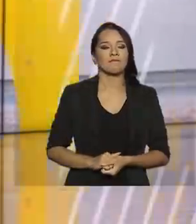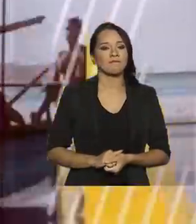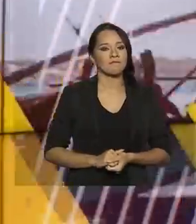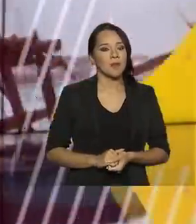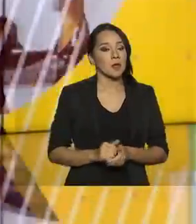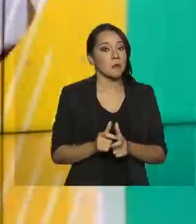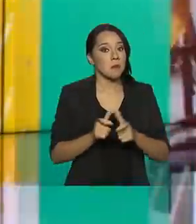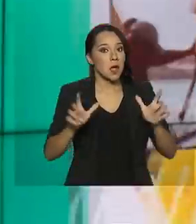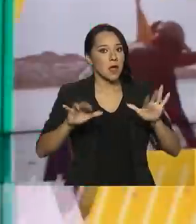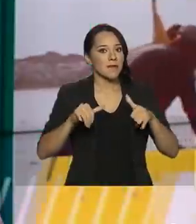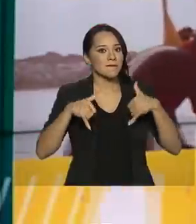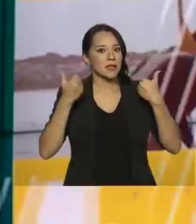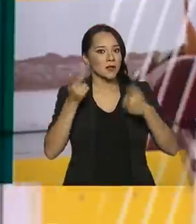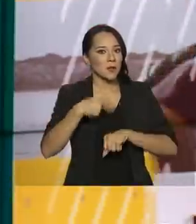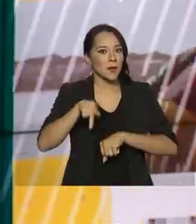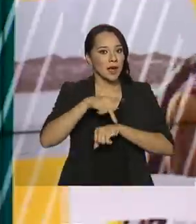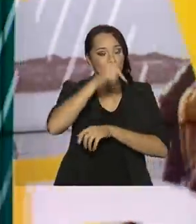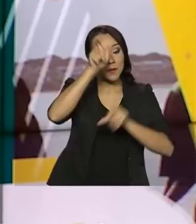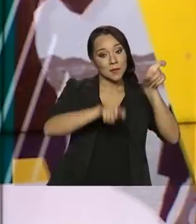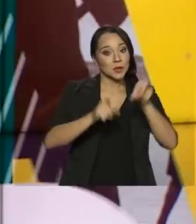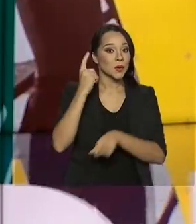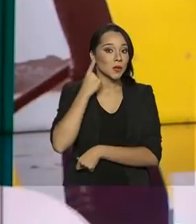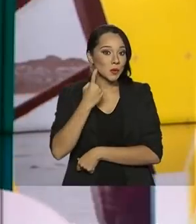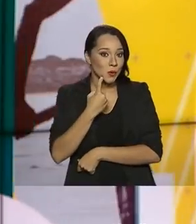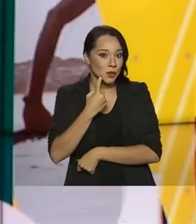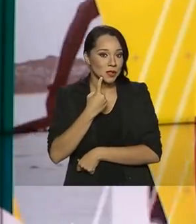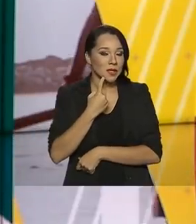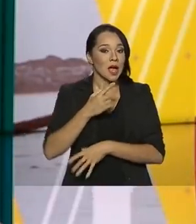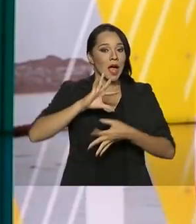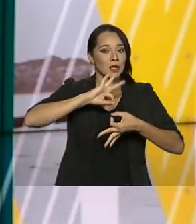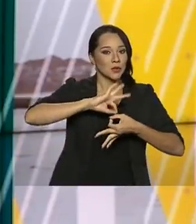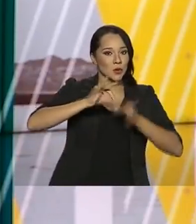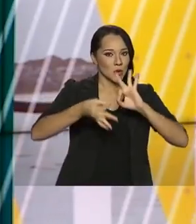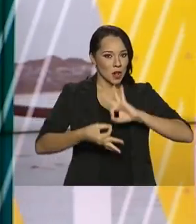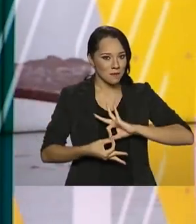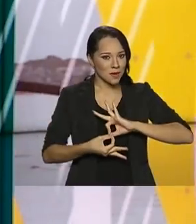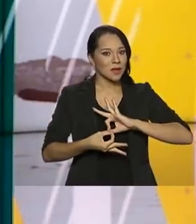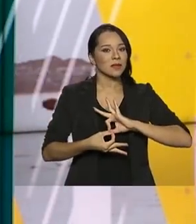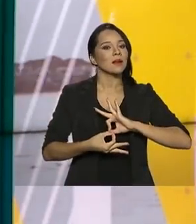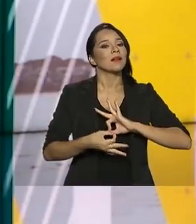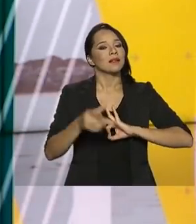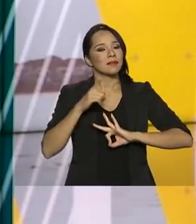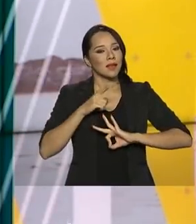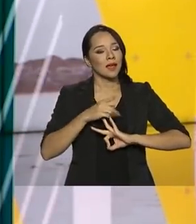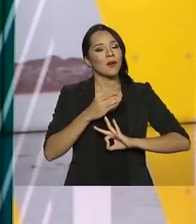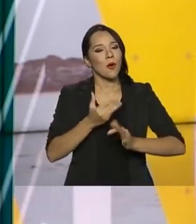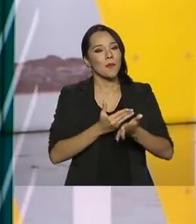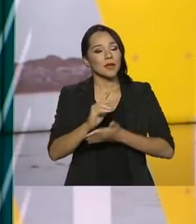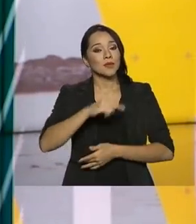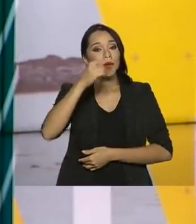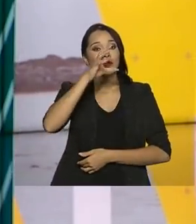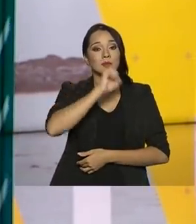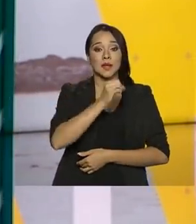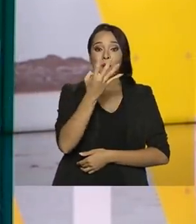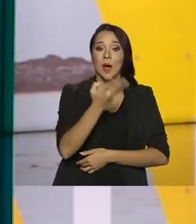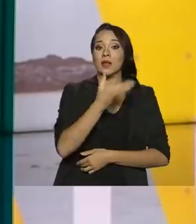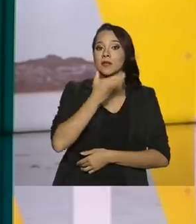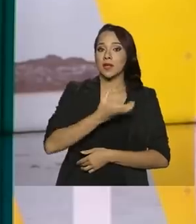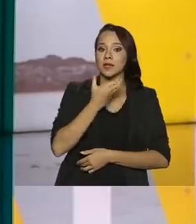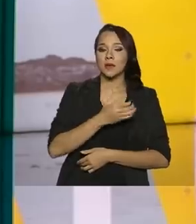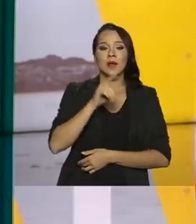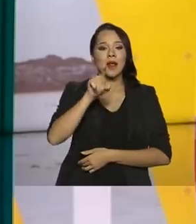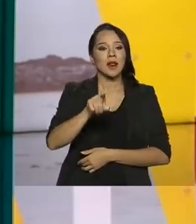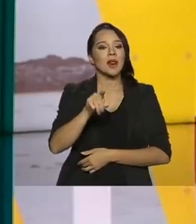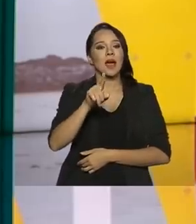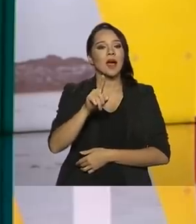O maior evento do país para pessoas surdas, a Surda Olimpíada Nacional, tem início no próximo sábado, 4 de dezembro, em